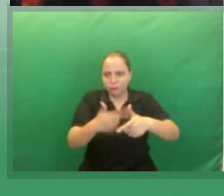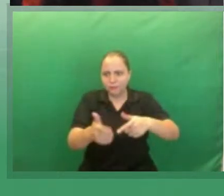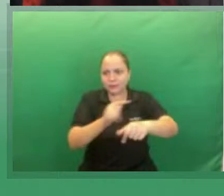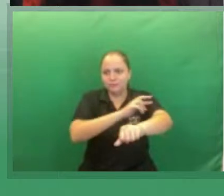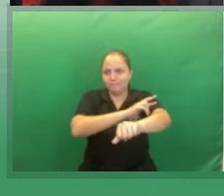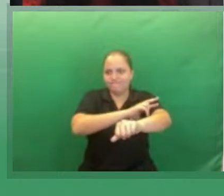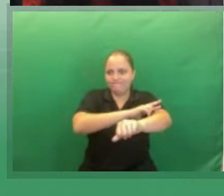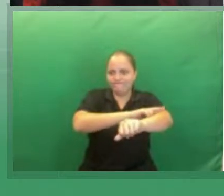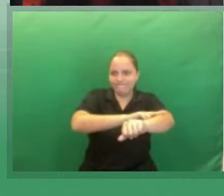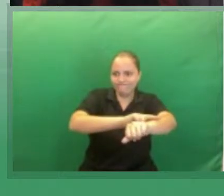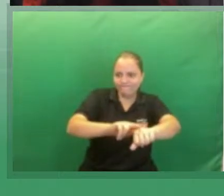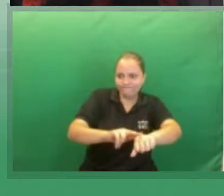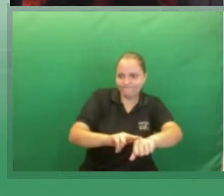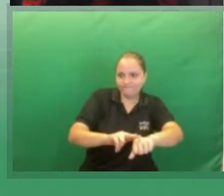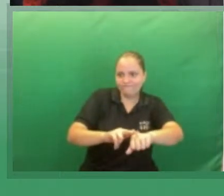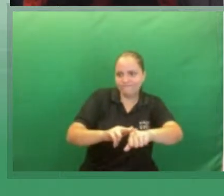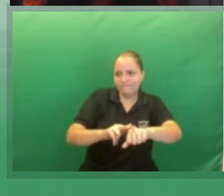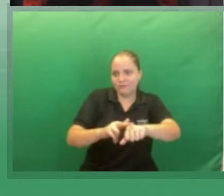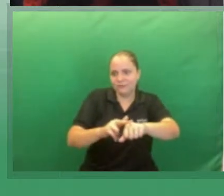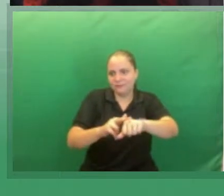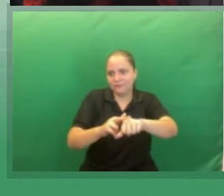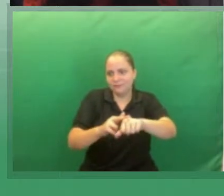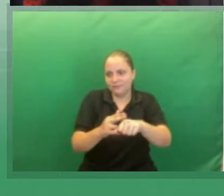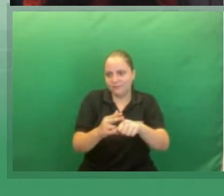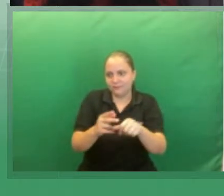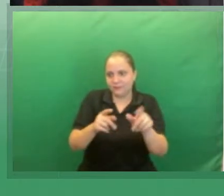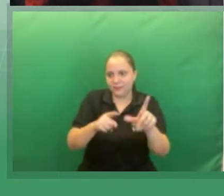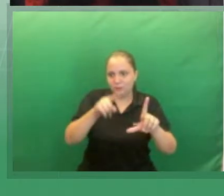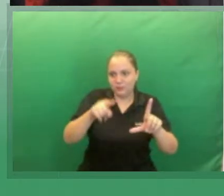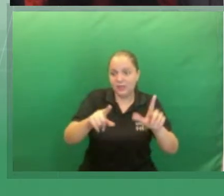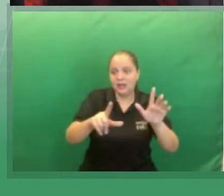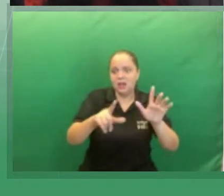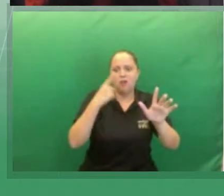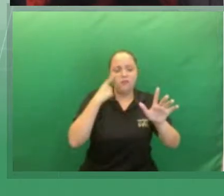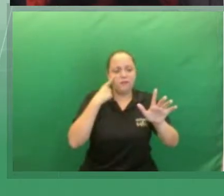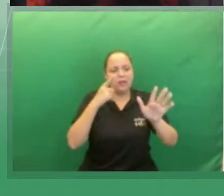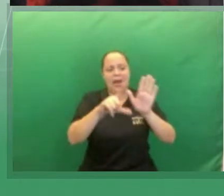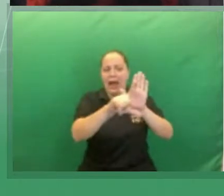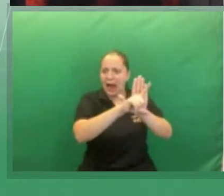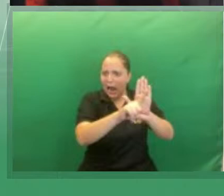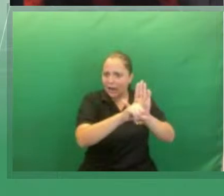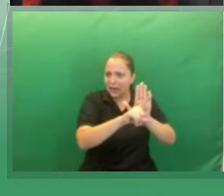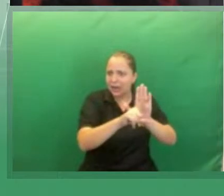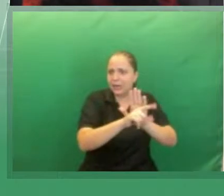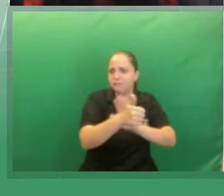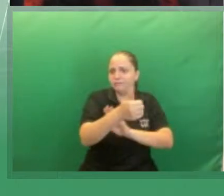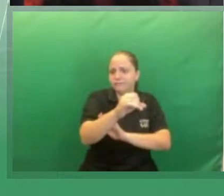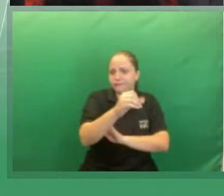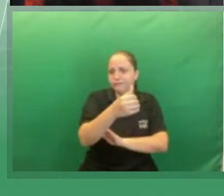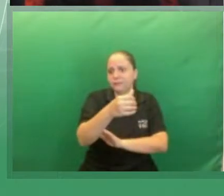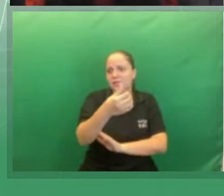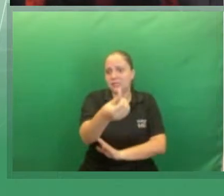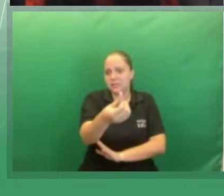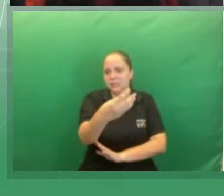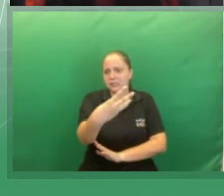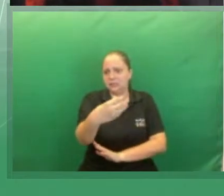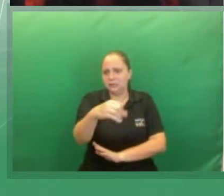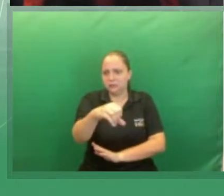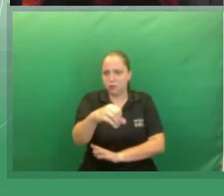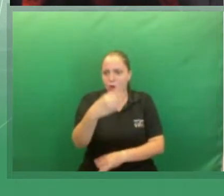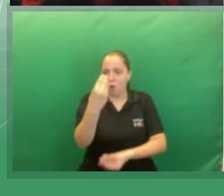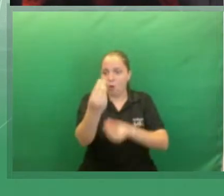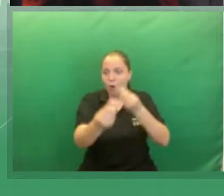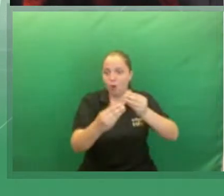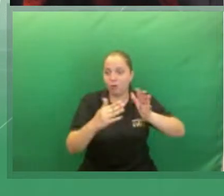literatura infantil a partir da lei 10.639 de 2003 e também como elas estão sendo